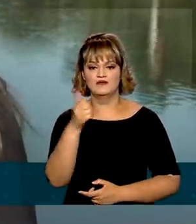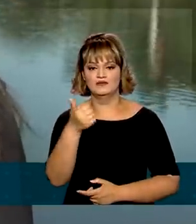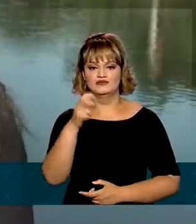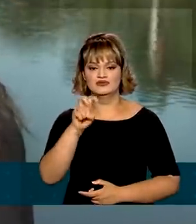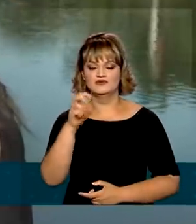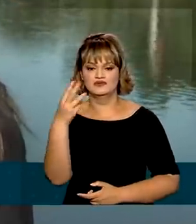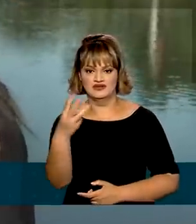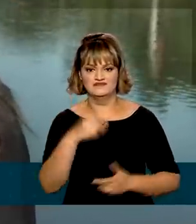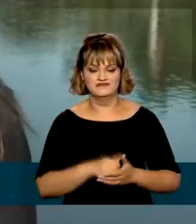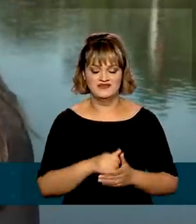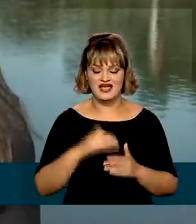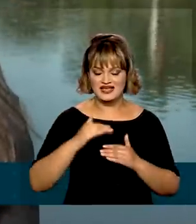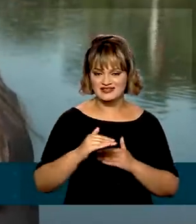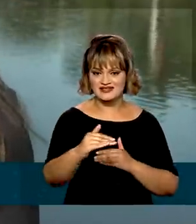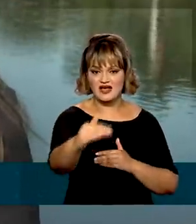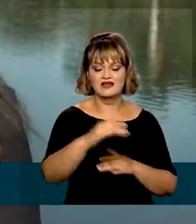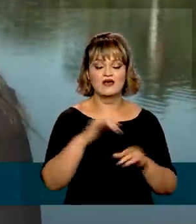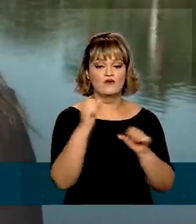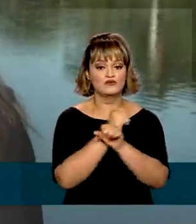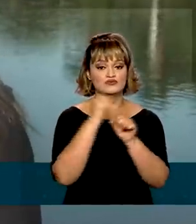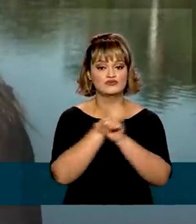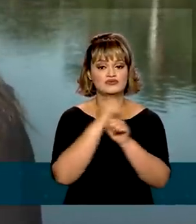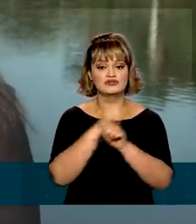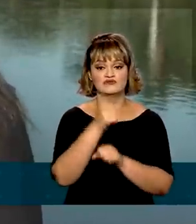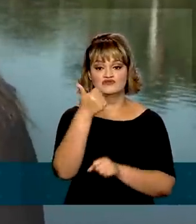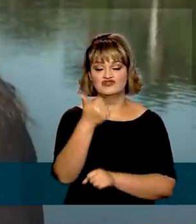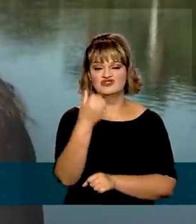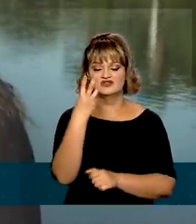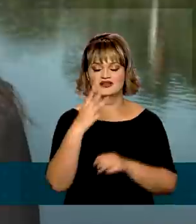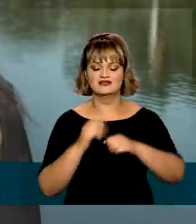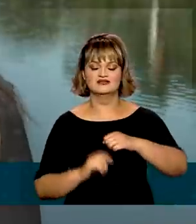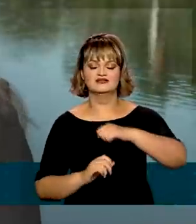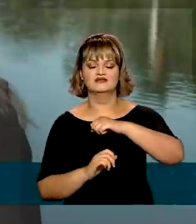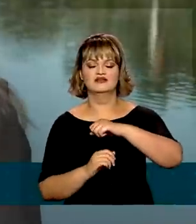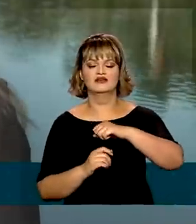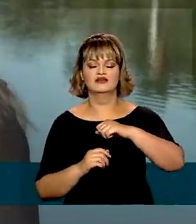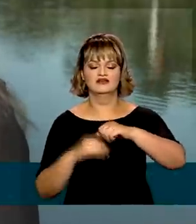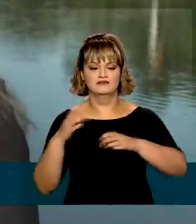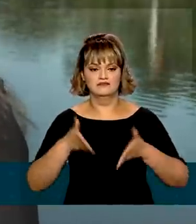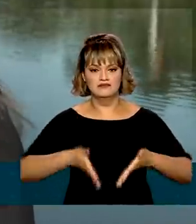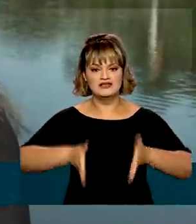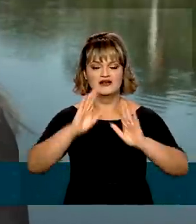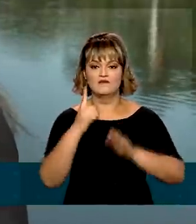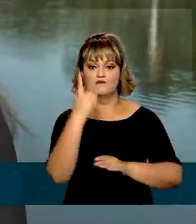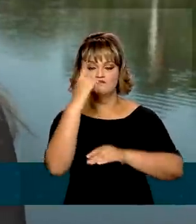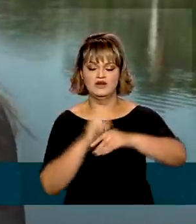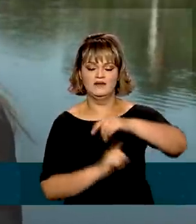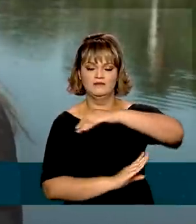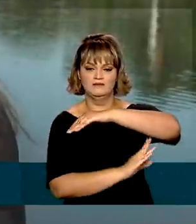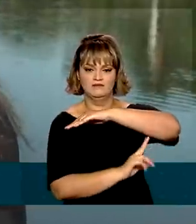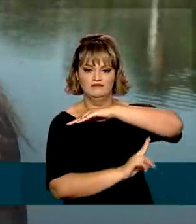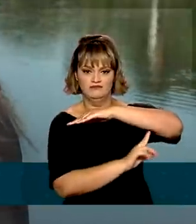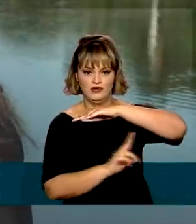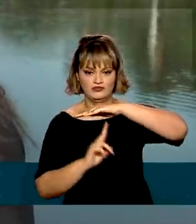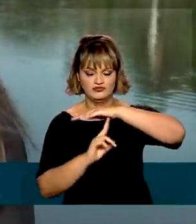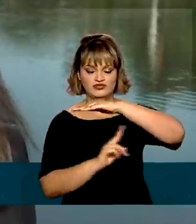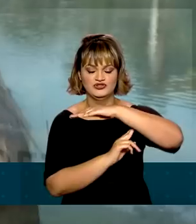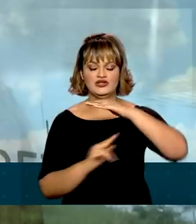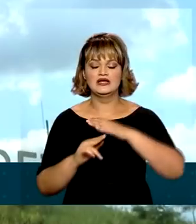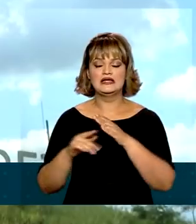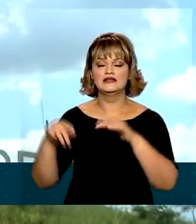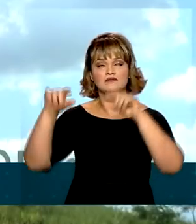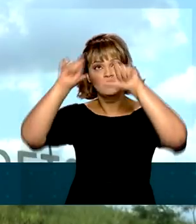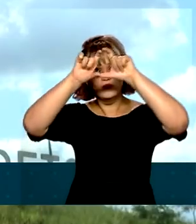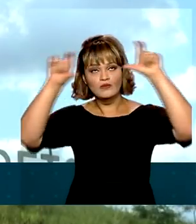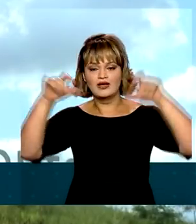O complexo viário incluiu a construção de 13 viadutos, uma ponte e oito passarelas de pedestres. Pela estrada, escoa a